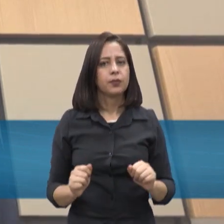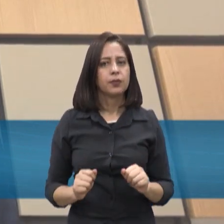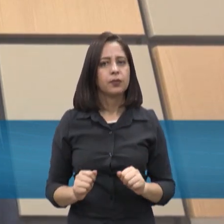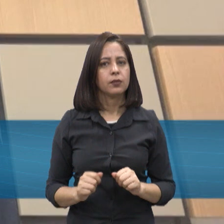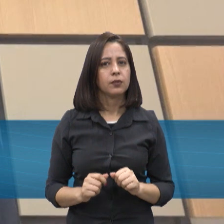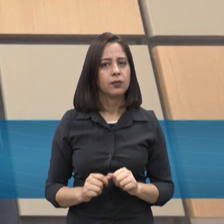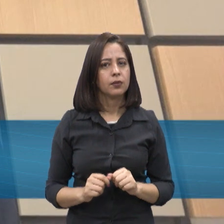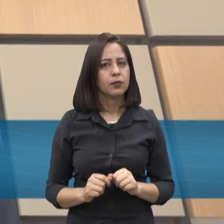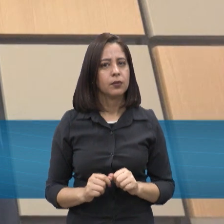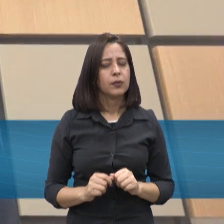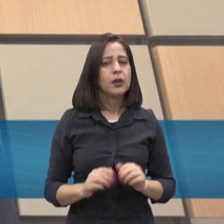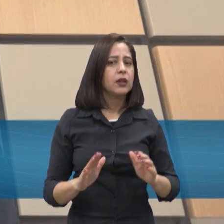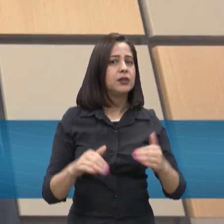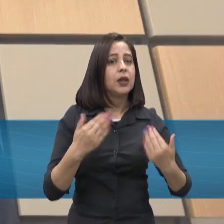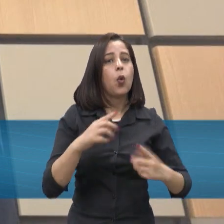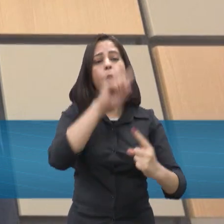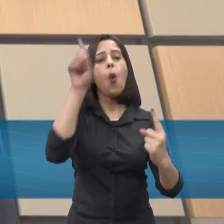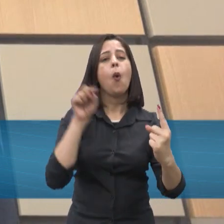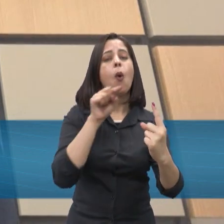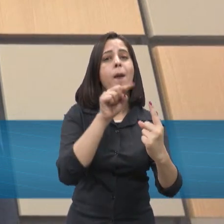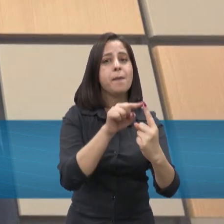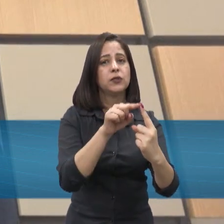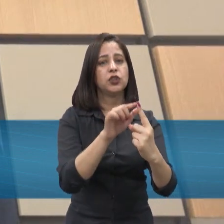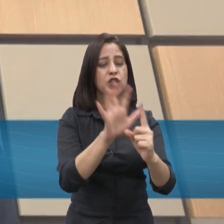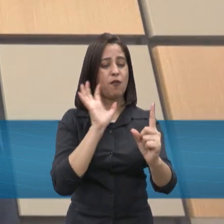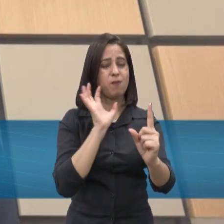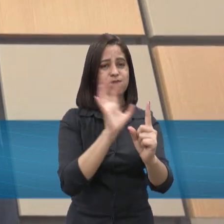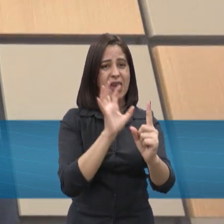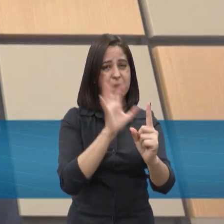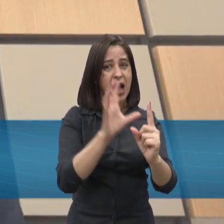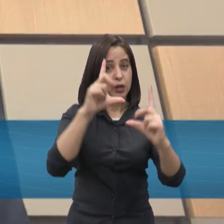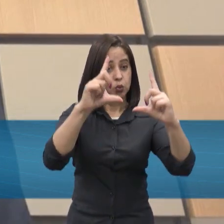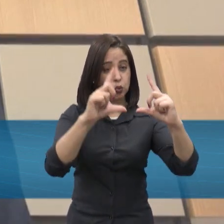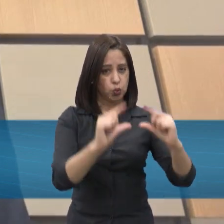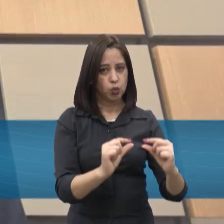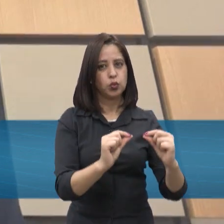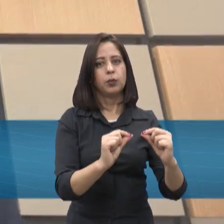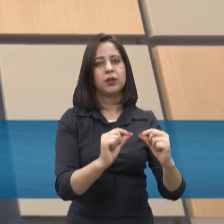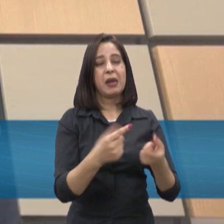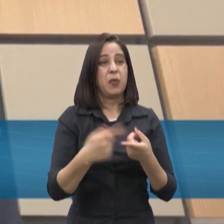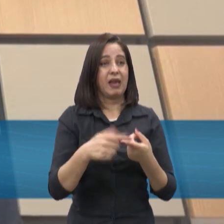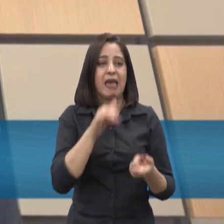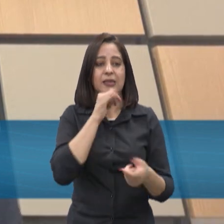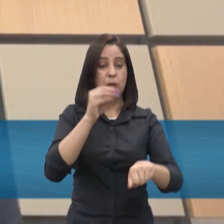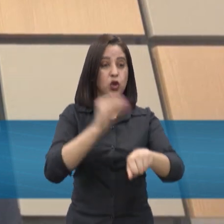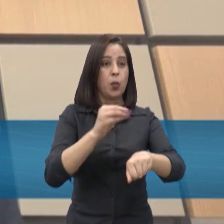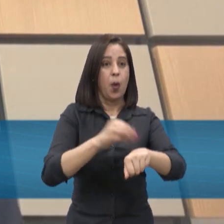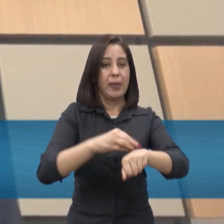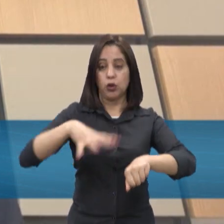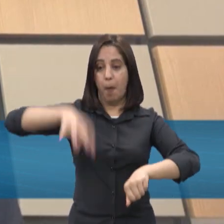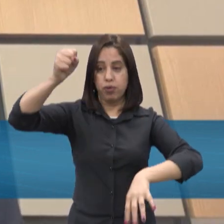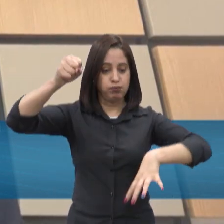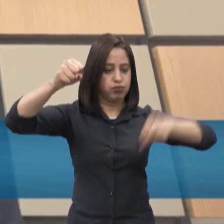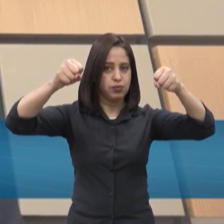para reduzir o quê? Impactos que possam ter para o cliente, né, seja numa hora que falta energia, a nossa rede,